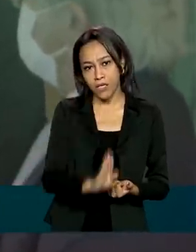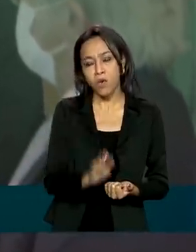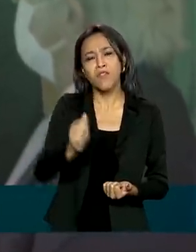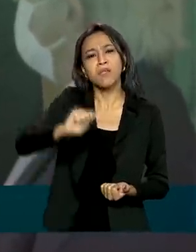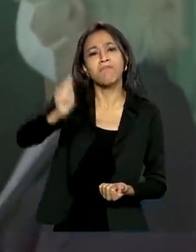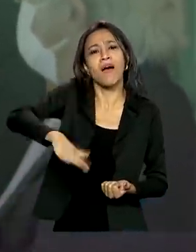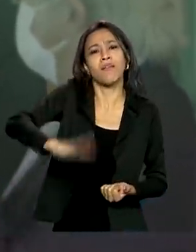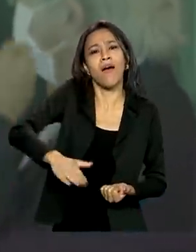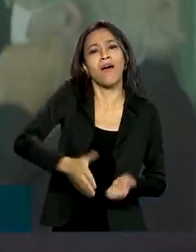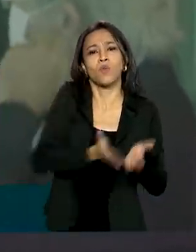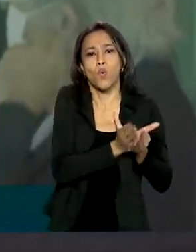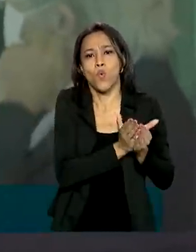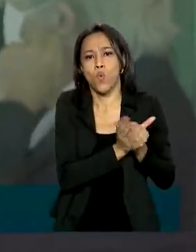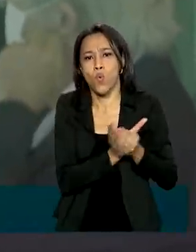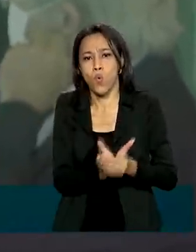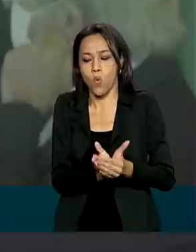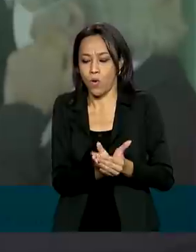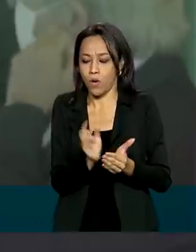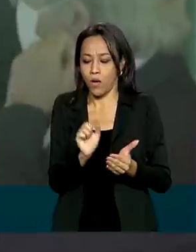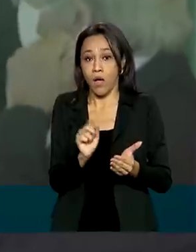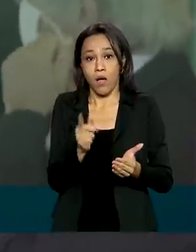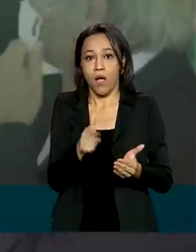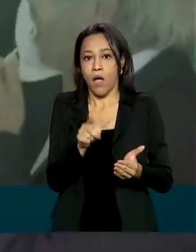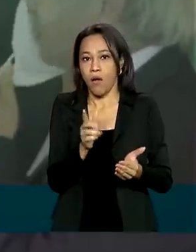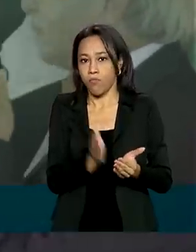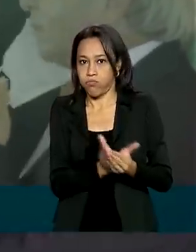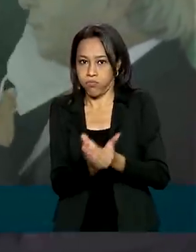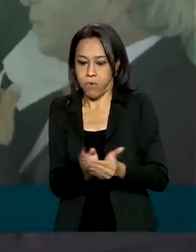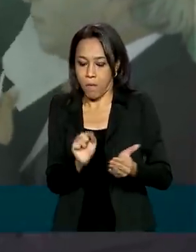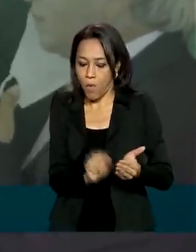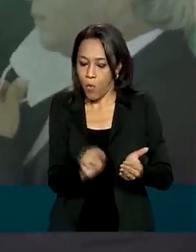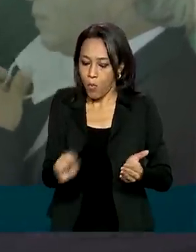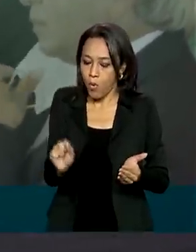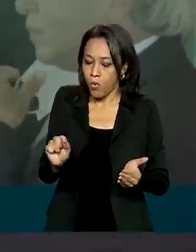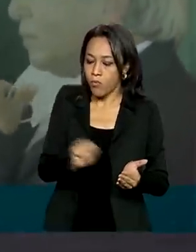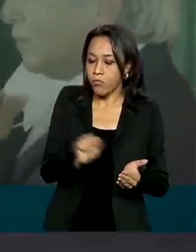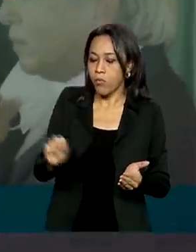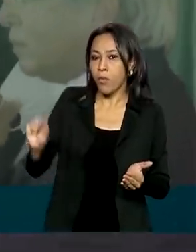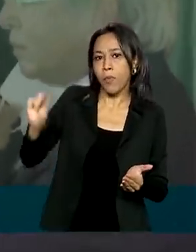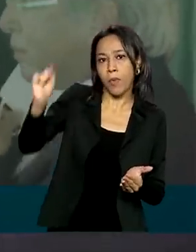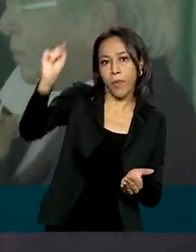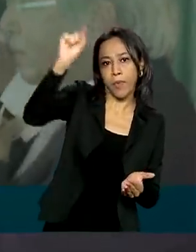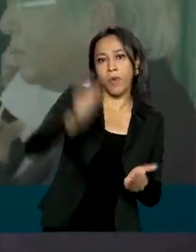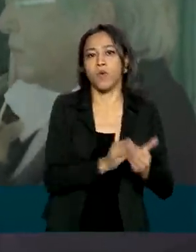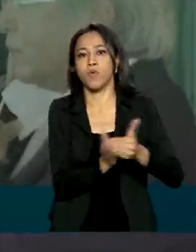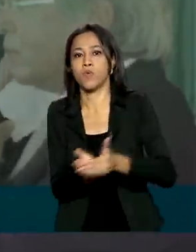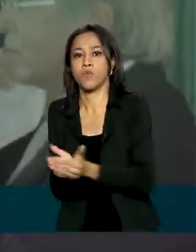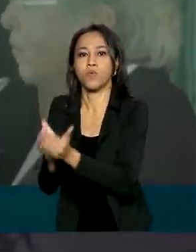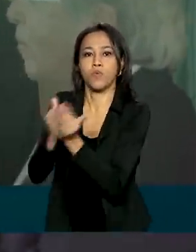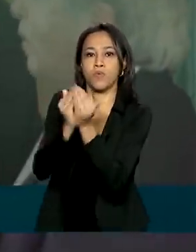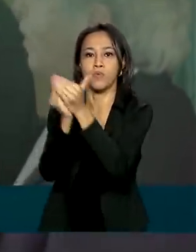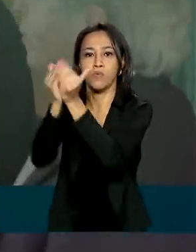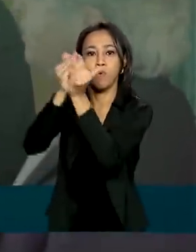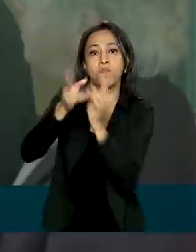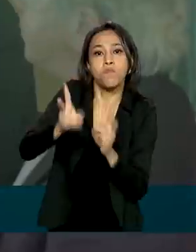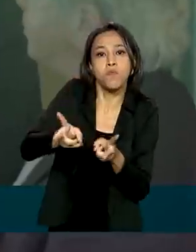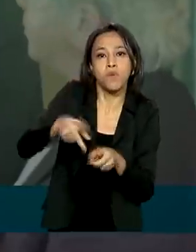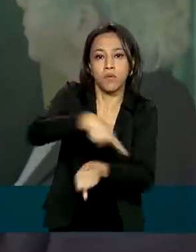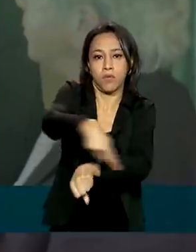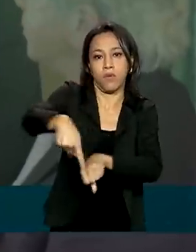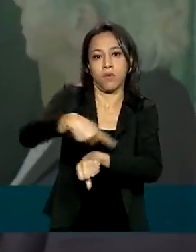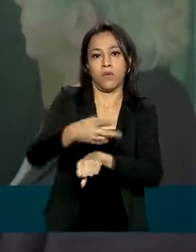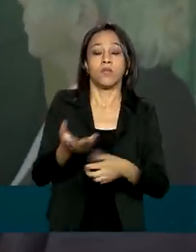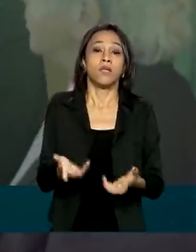dos custos e isso nós estimamos que vai permitir um aumento da frota de 40% até 2022. Então, é